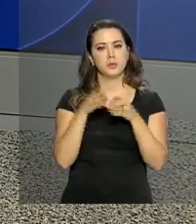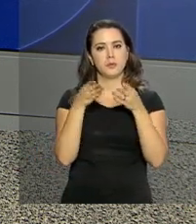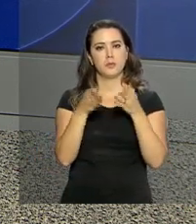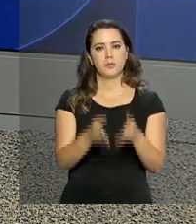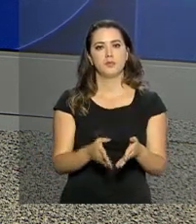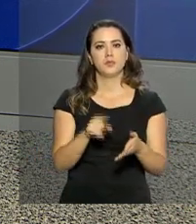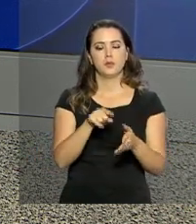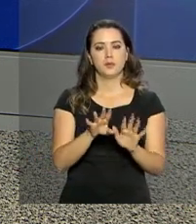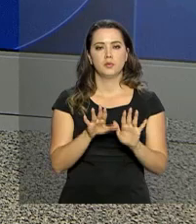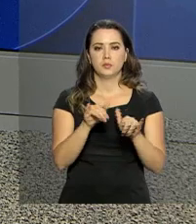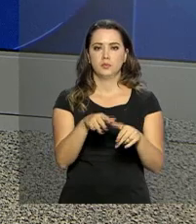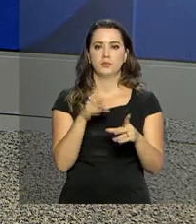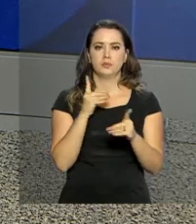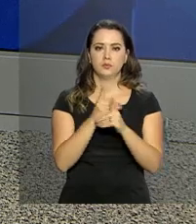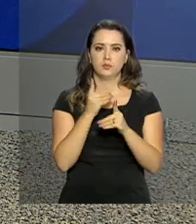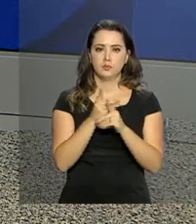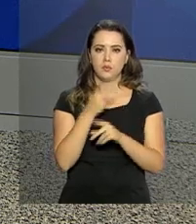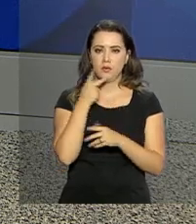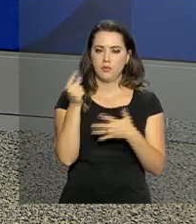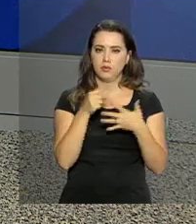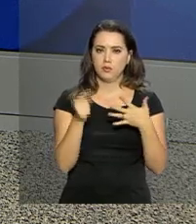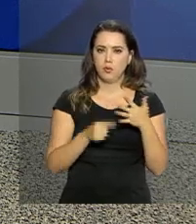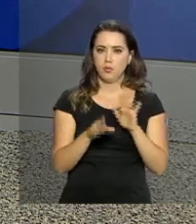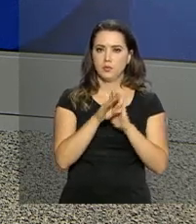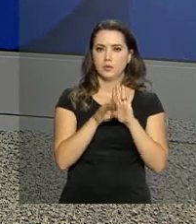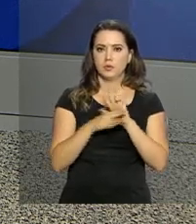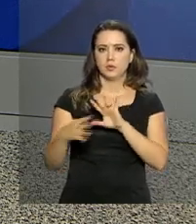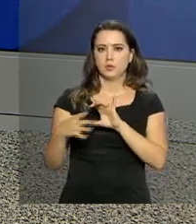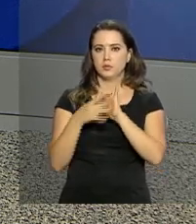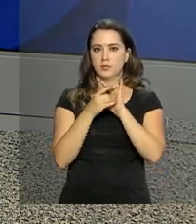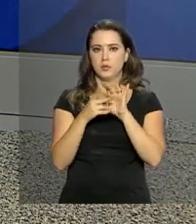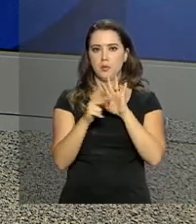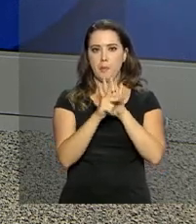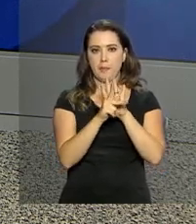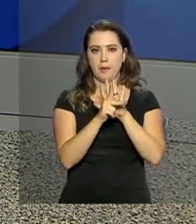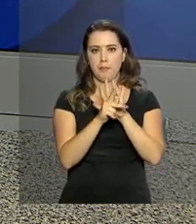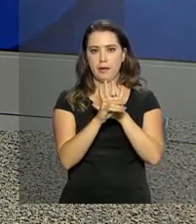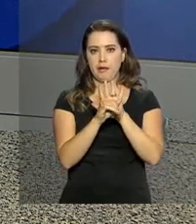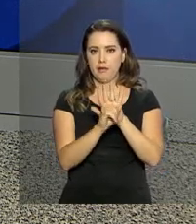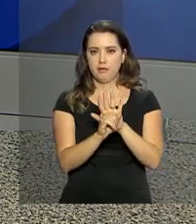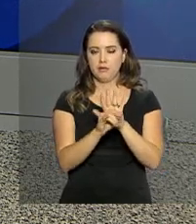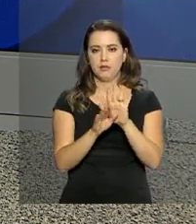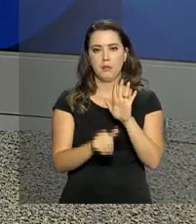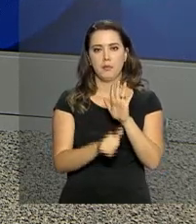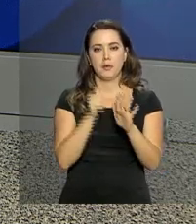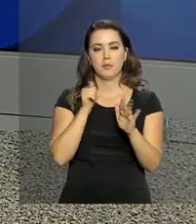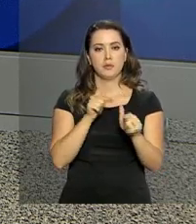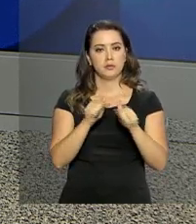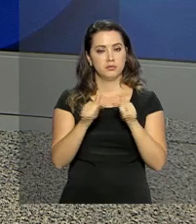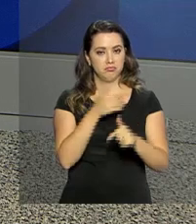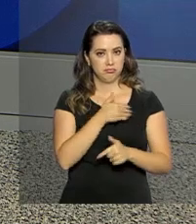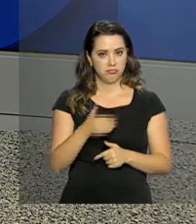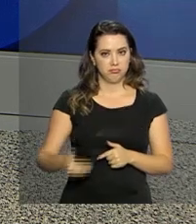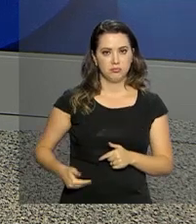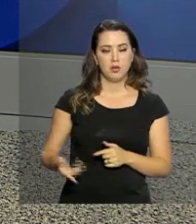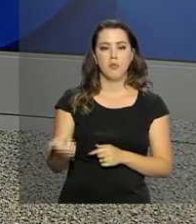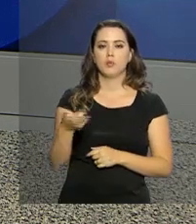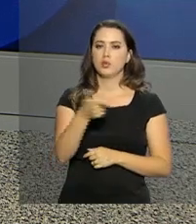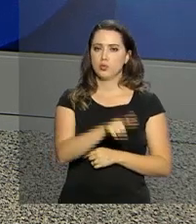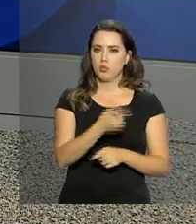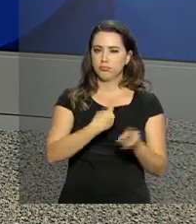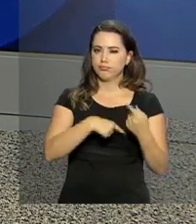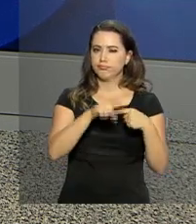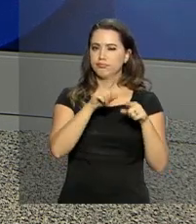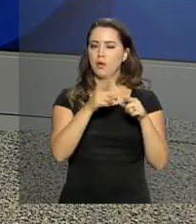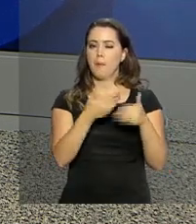participou do encerramento do encontro, citou o programa de parceria e investimentos como primeira ação do governo para retomar o